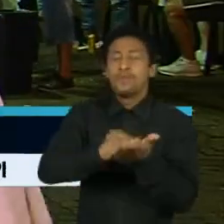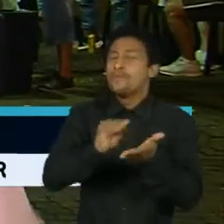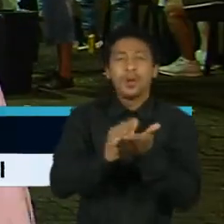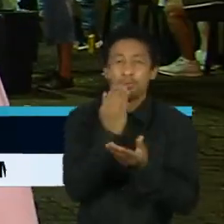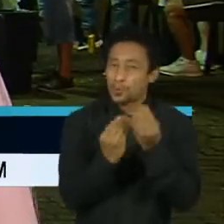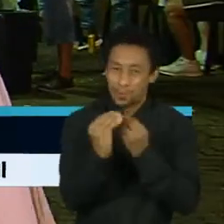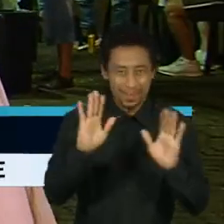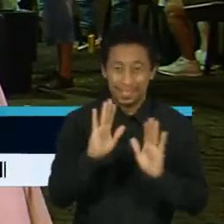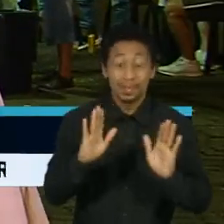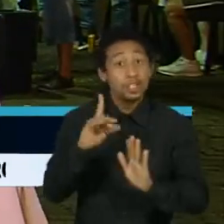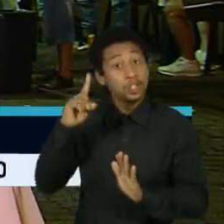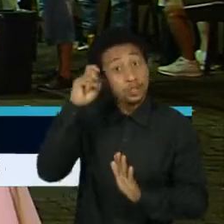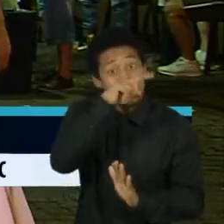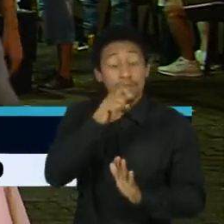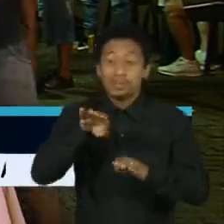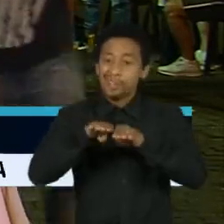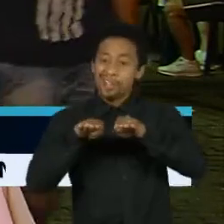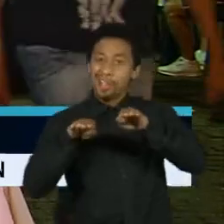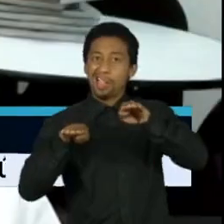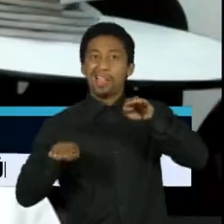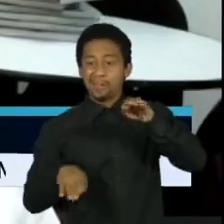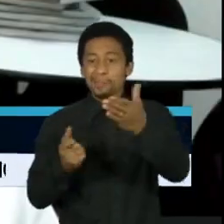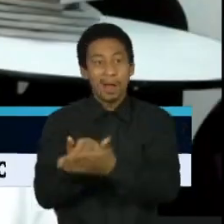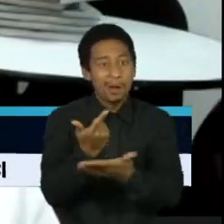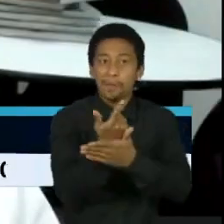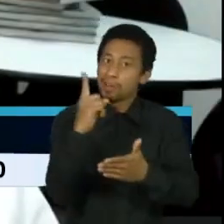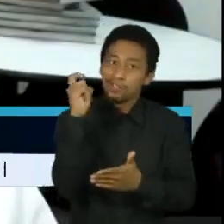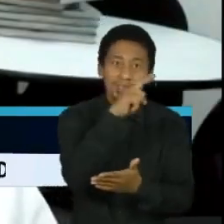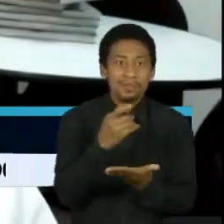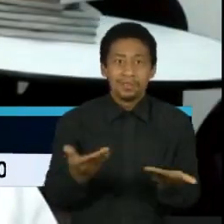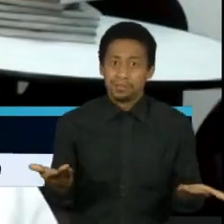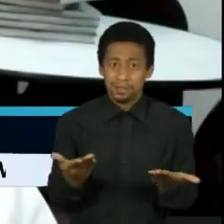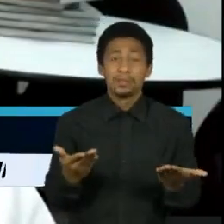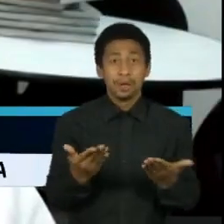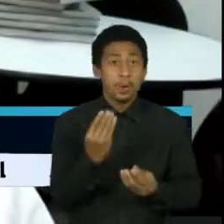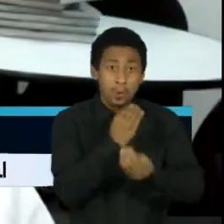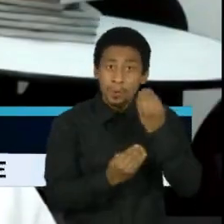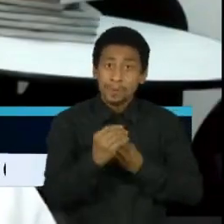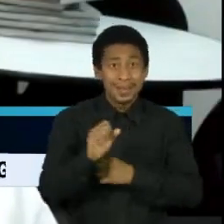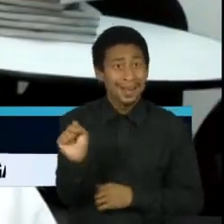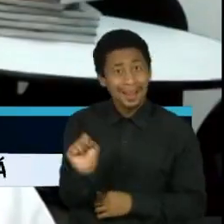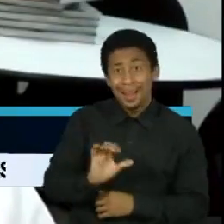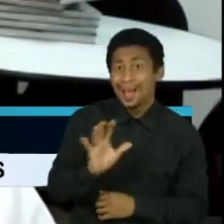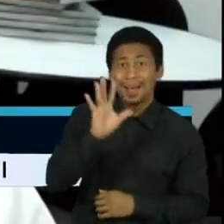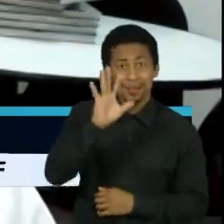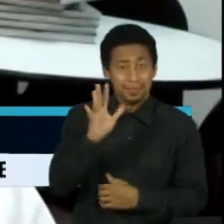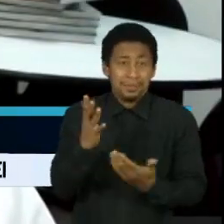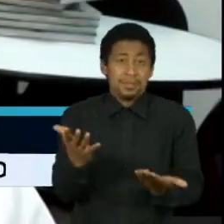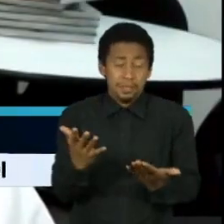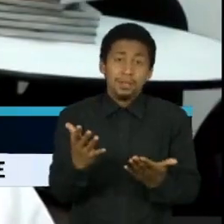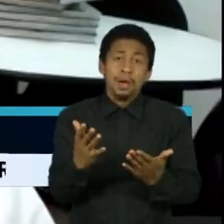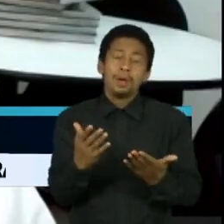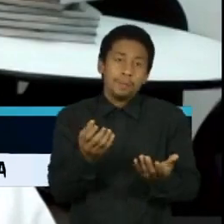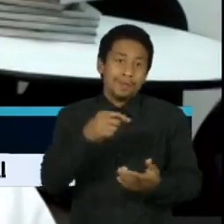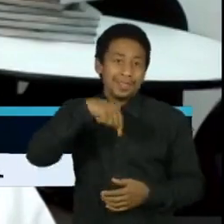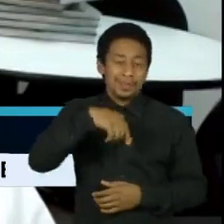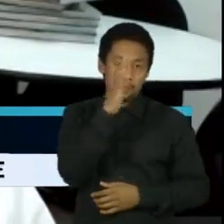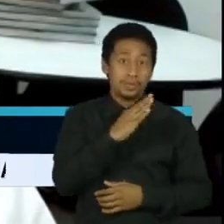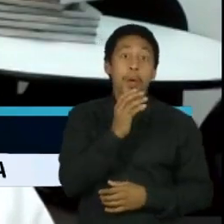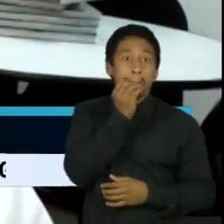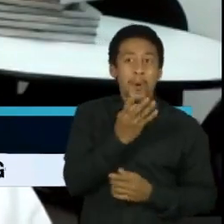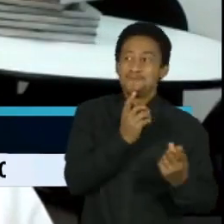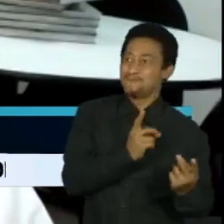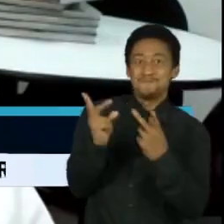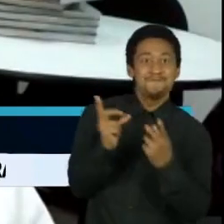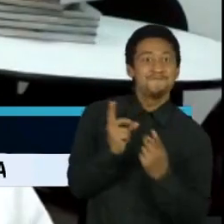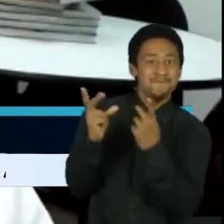é o acesso desigual à comida. Sobe o preço dos alimentos, que é bom macroeconomicamente para o Brasil, mas é ruim para os